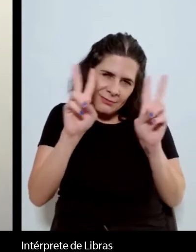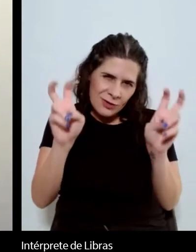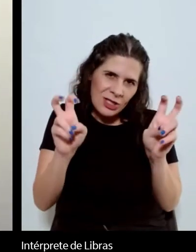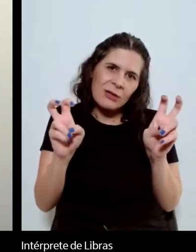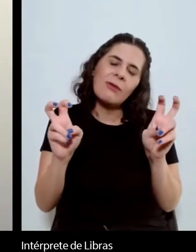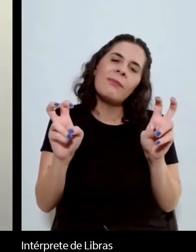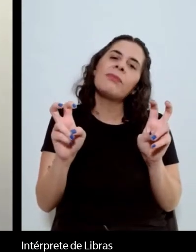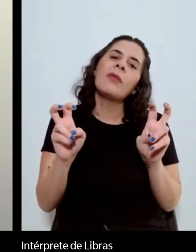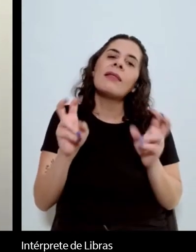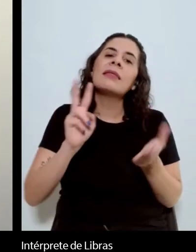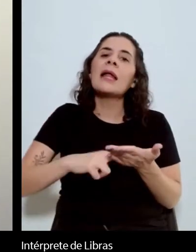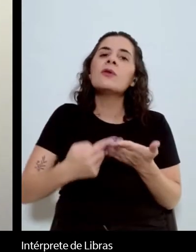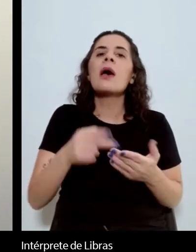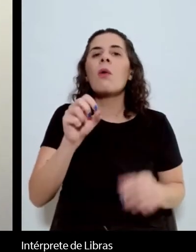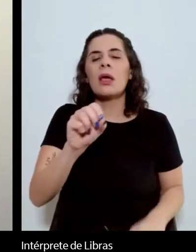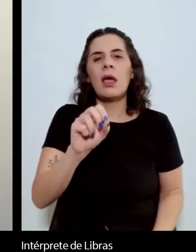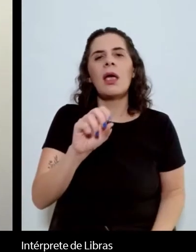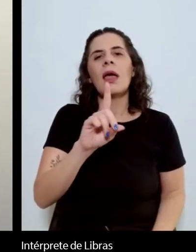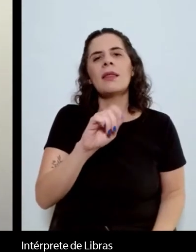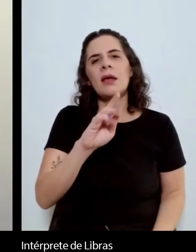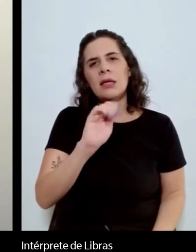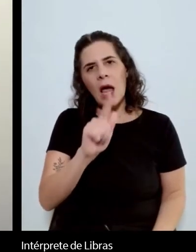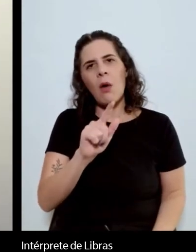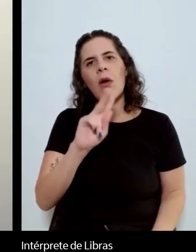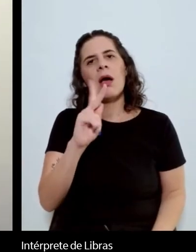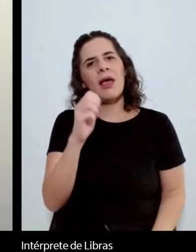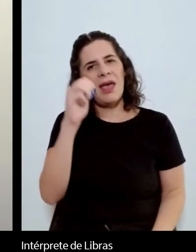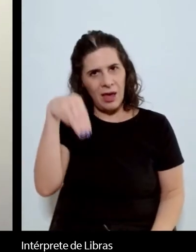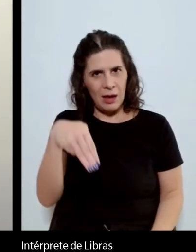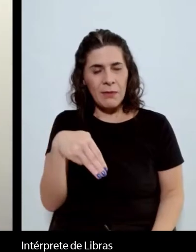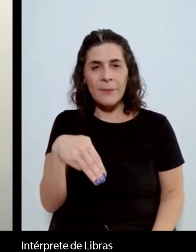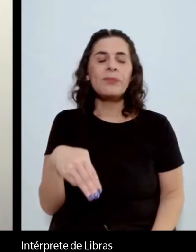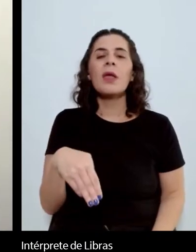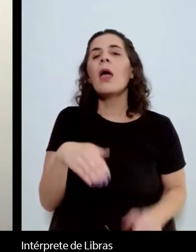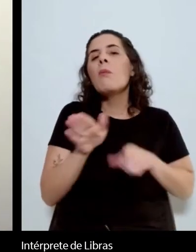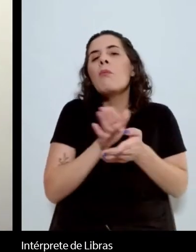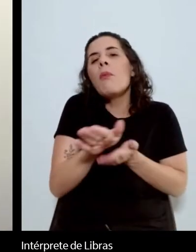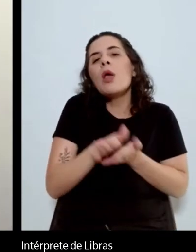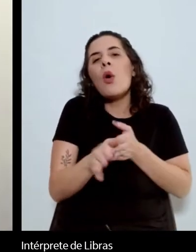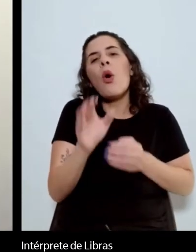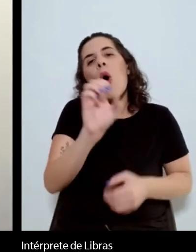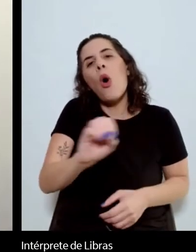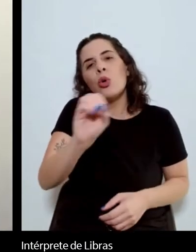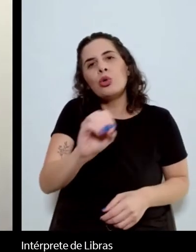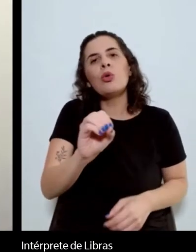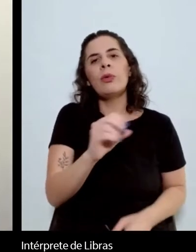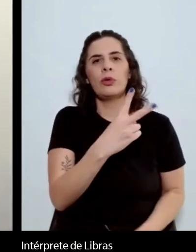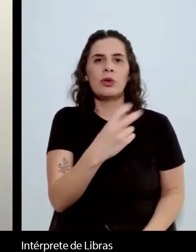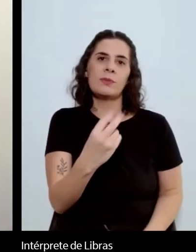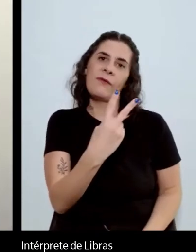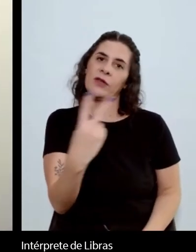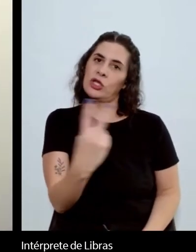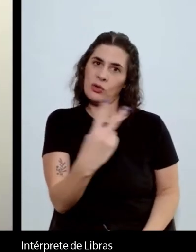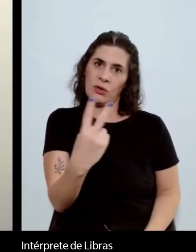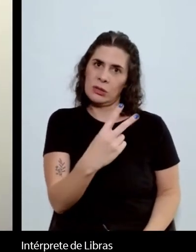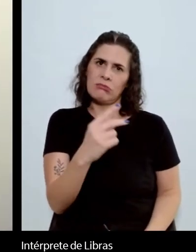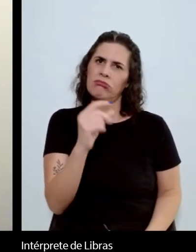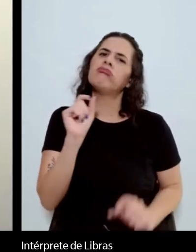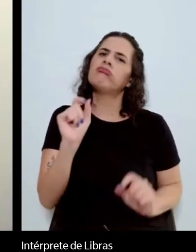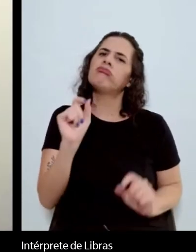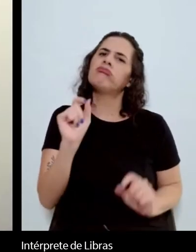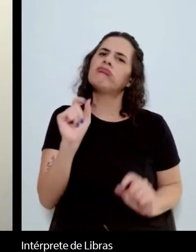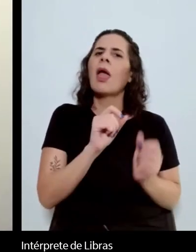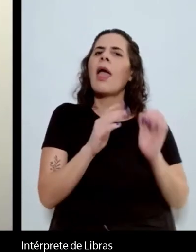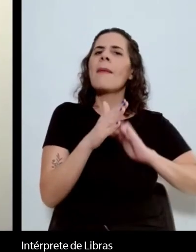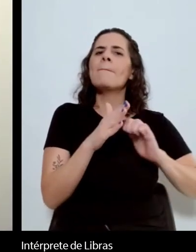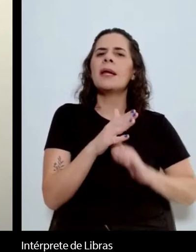Han, que foi publicada em outubro de 2022 pela Pushkin Press. Então, há um número crescente, pelo